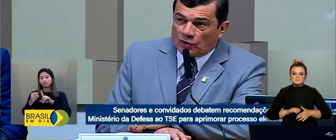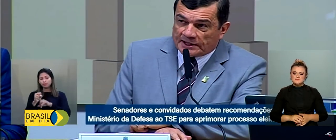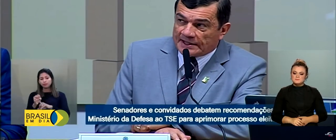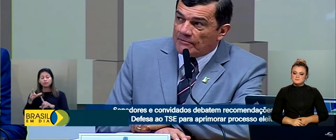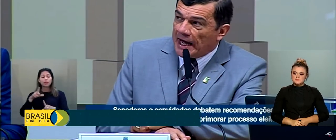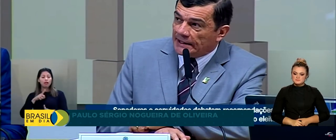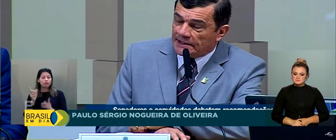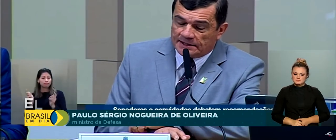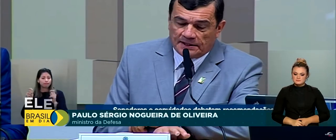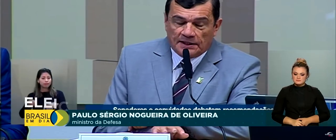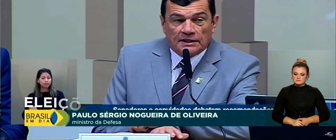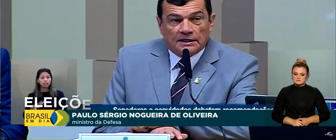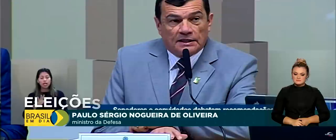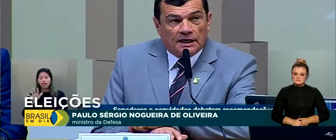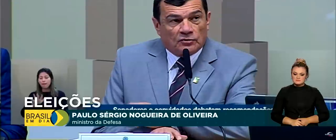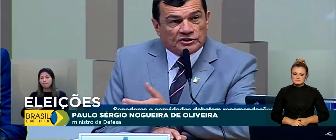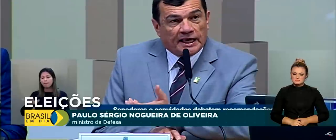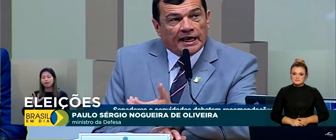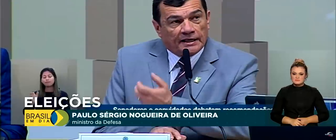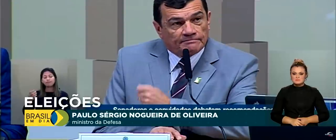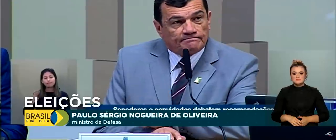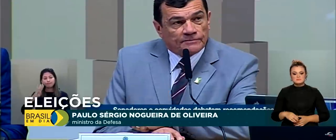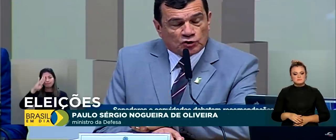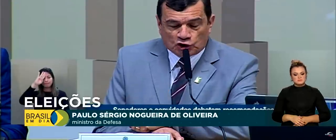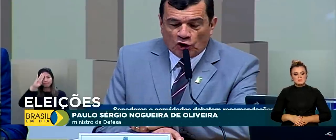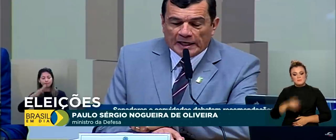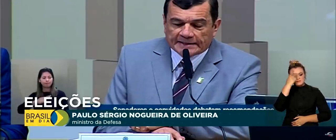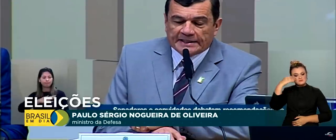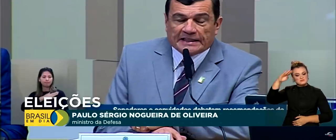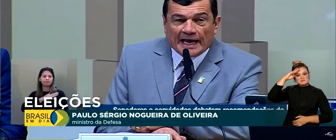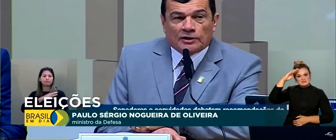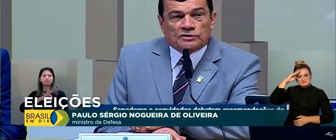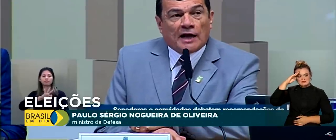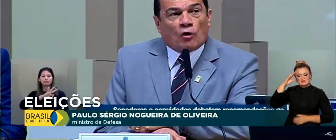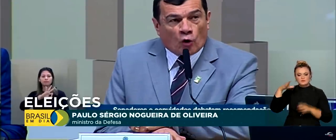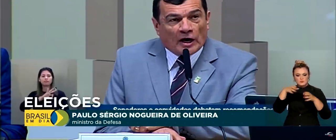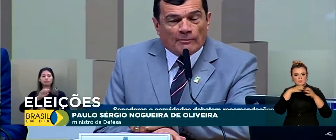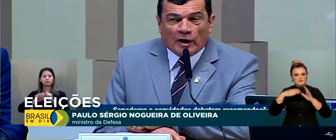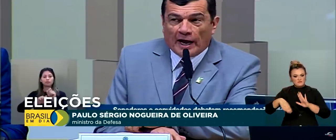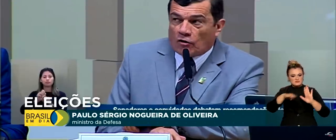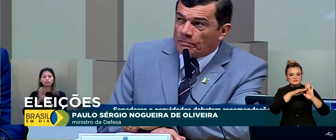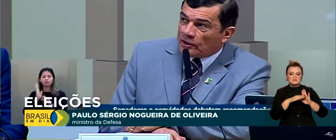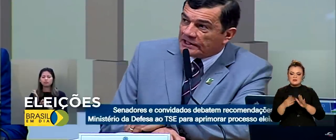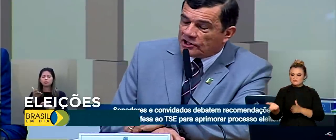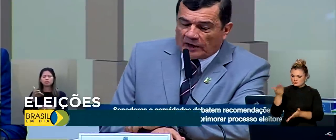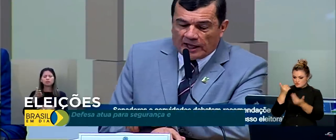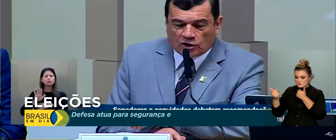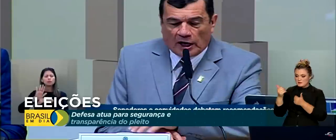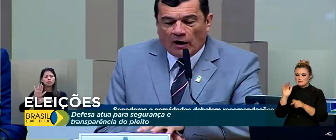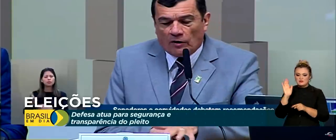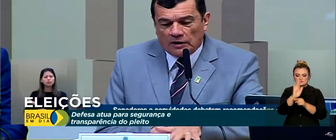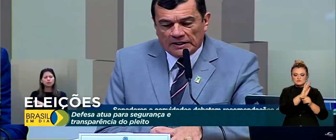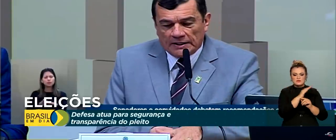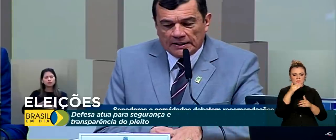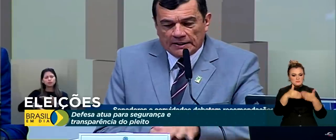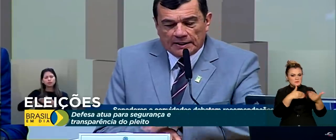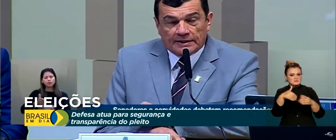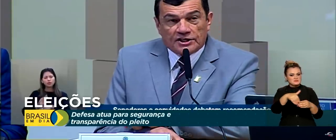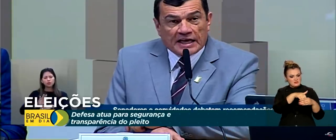das Forças Armadas, ao serem solicitados a colaborar com o processo eleitoral,